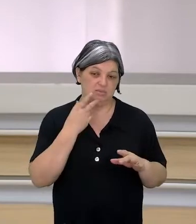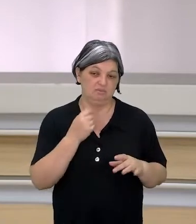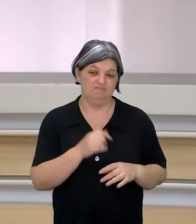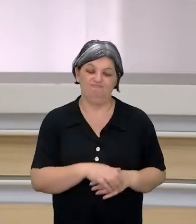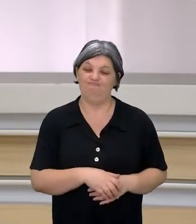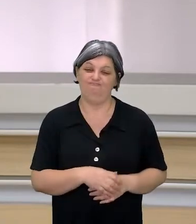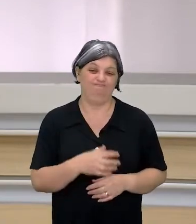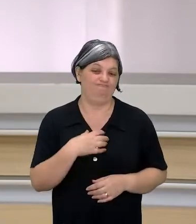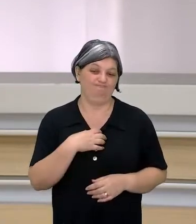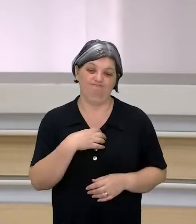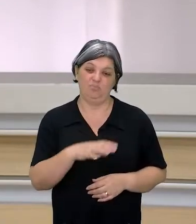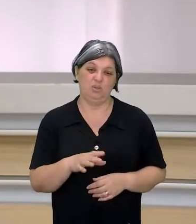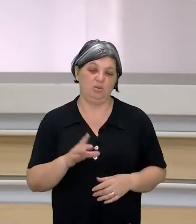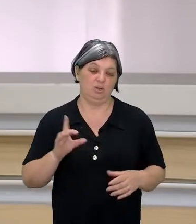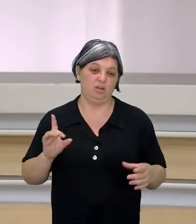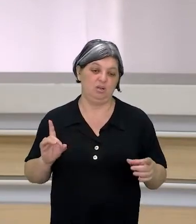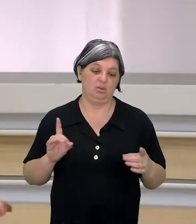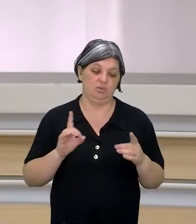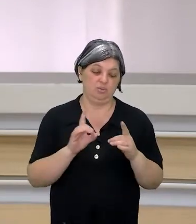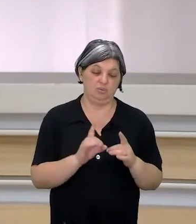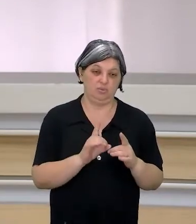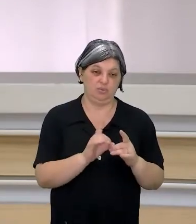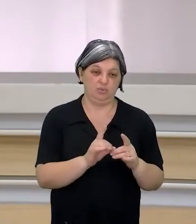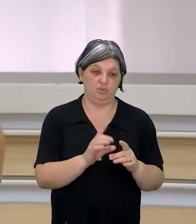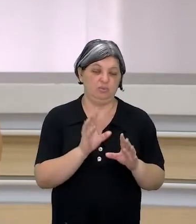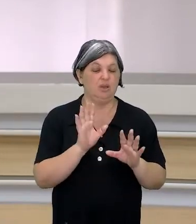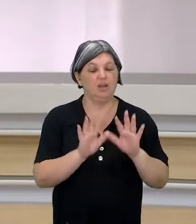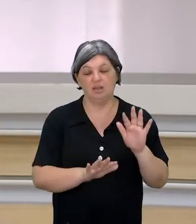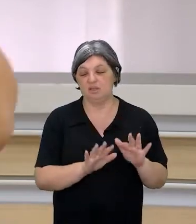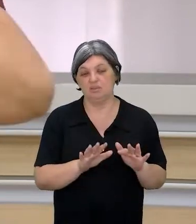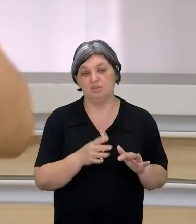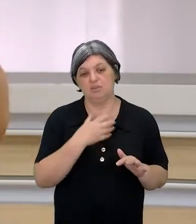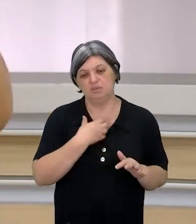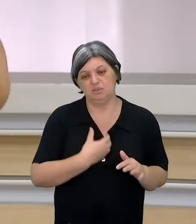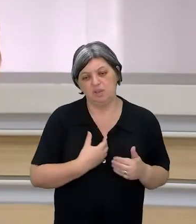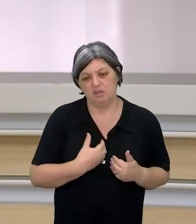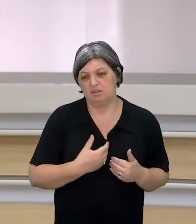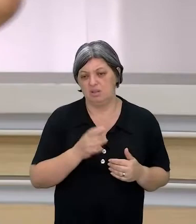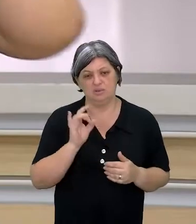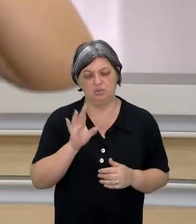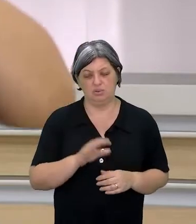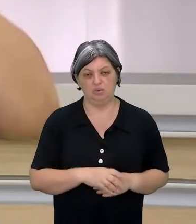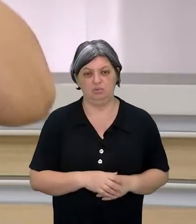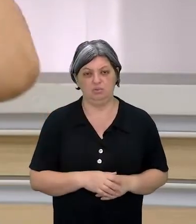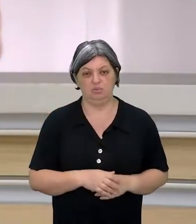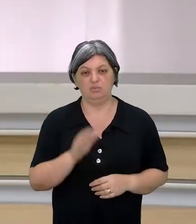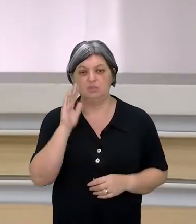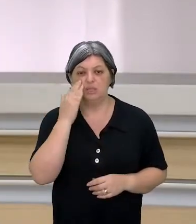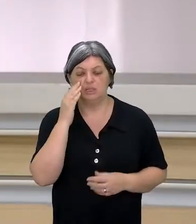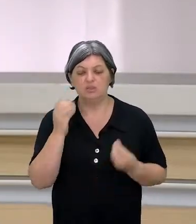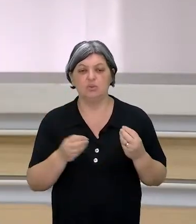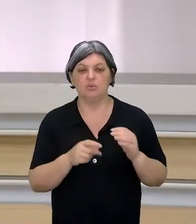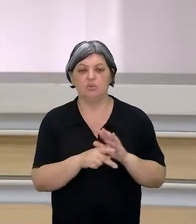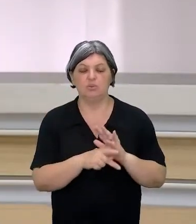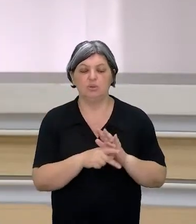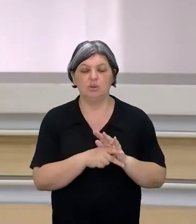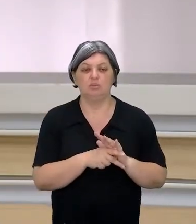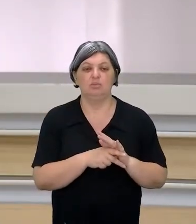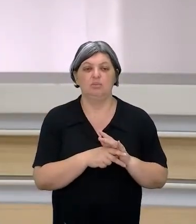com você, o que é muito pelo contrário, às vezes eu só estou cansada. Então, vocês entendem o quanto tem um peso